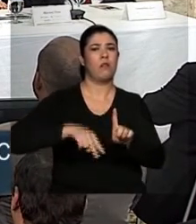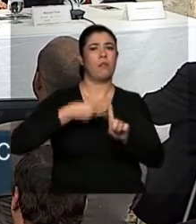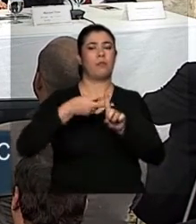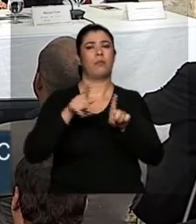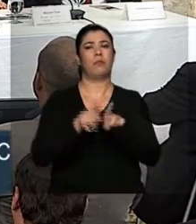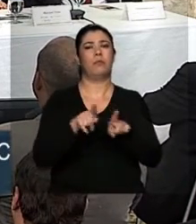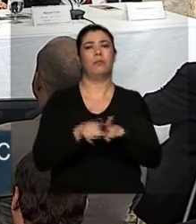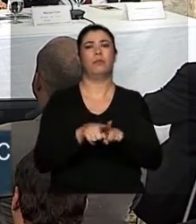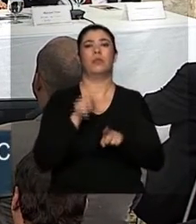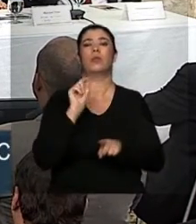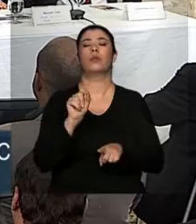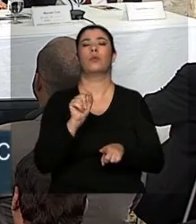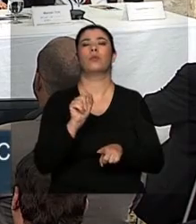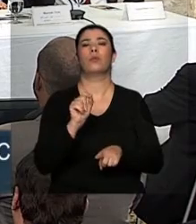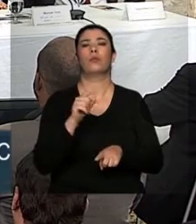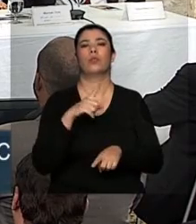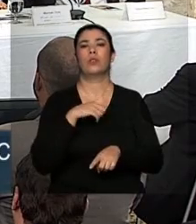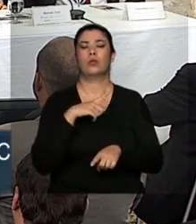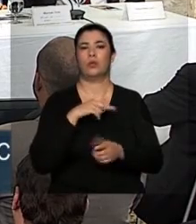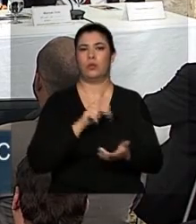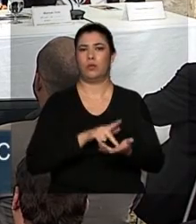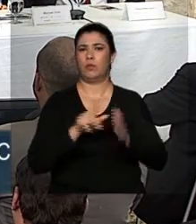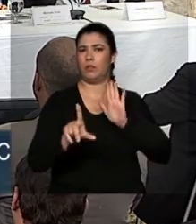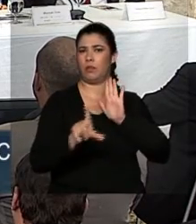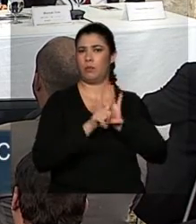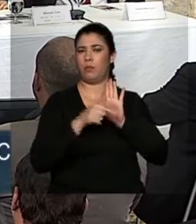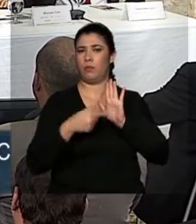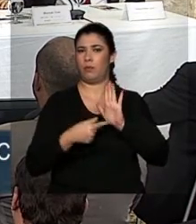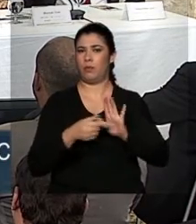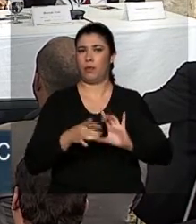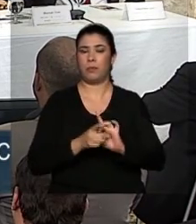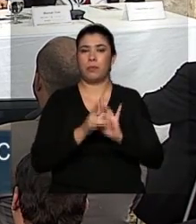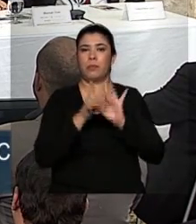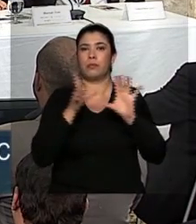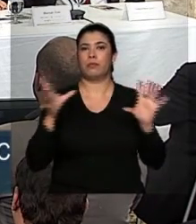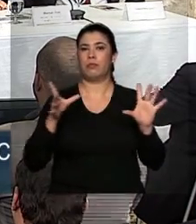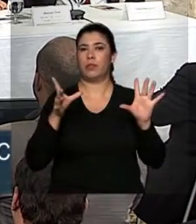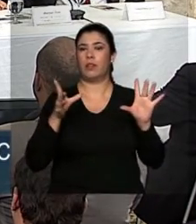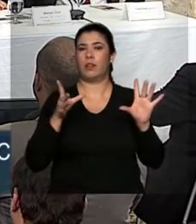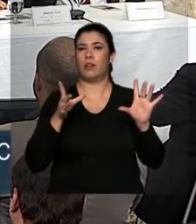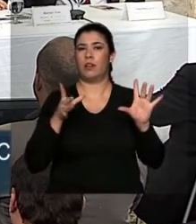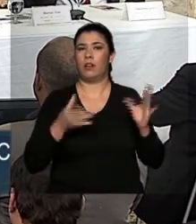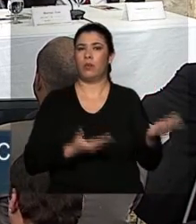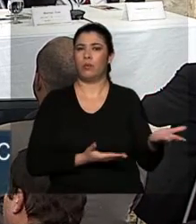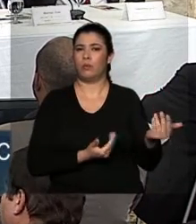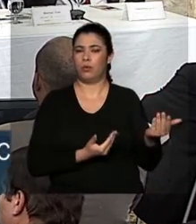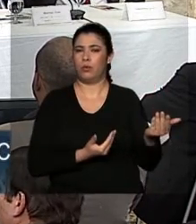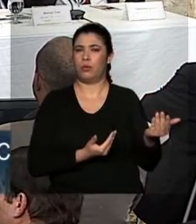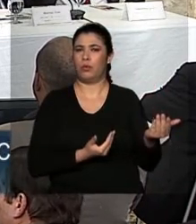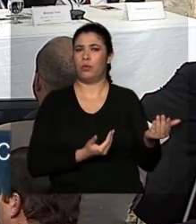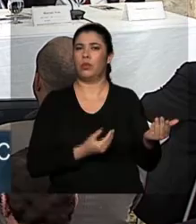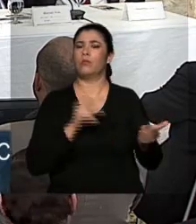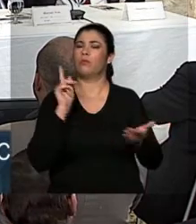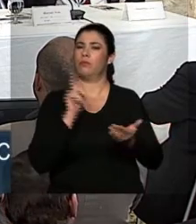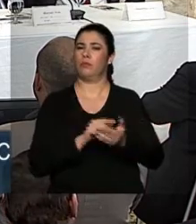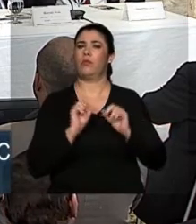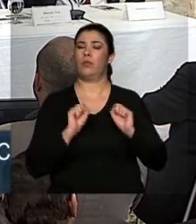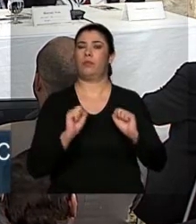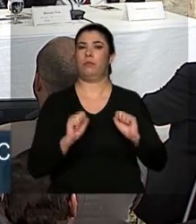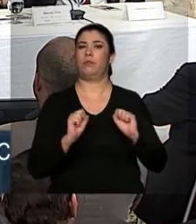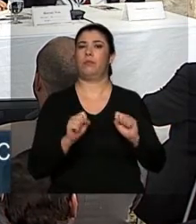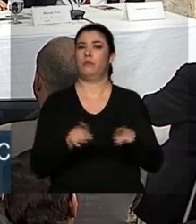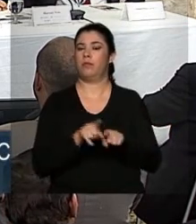desta que seria uma lei de libertação do jovem, exatamente para que ele possa